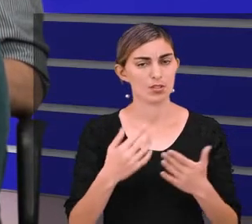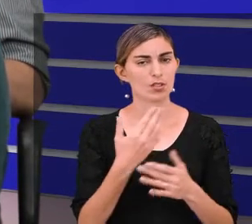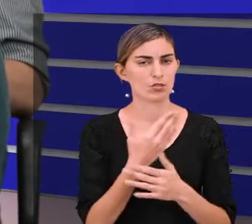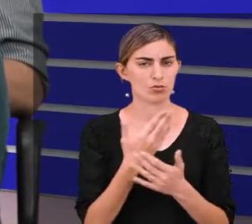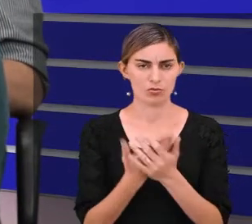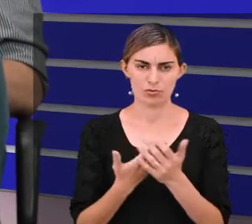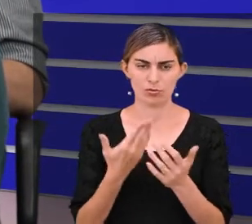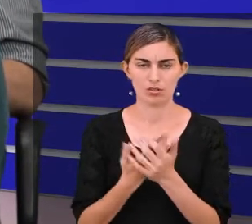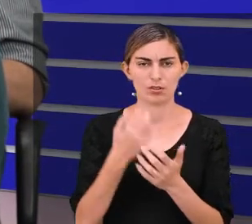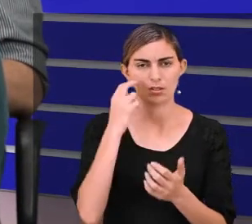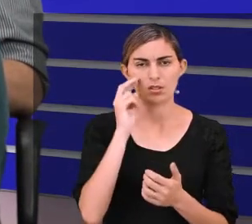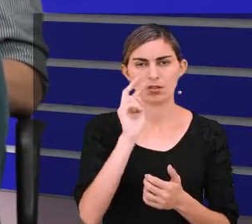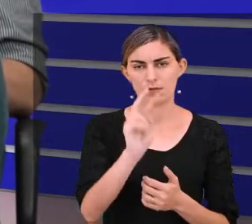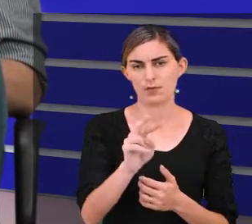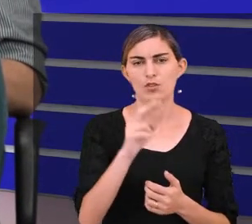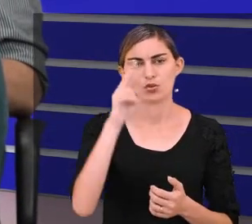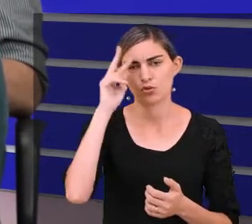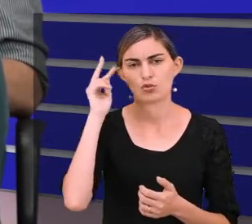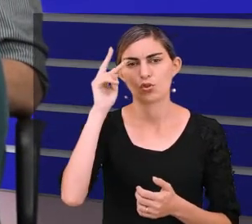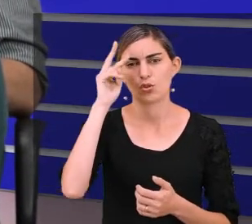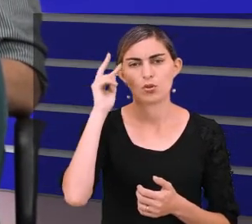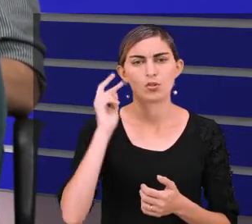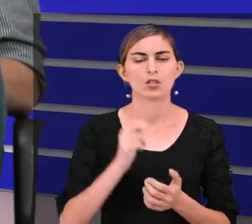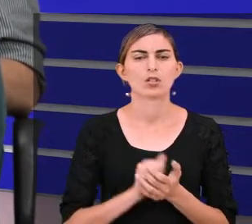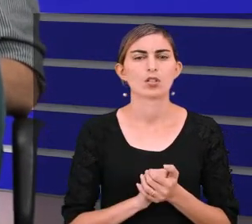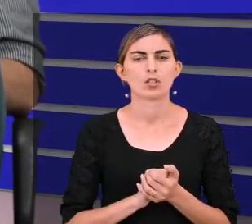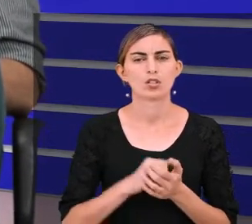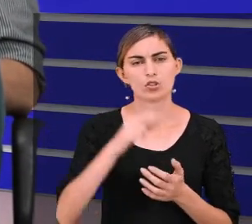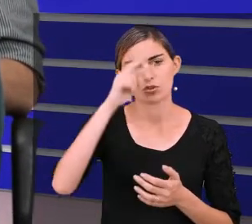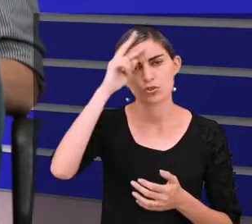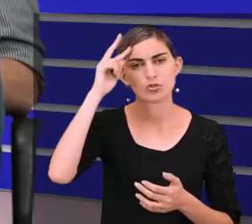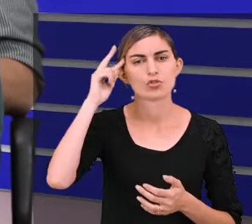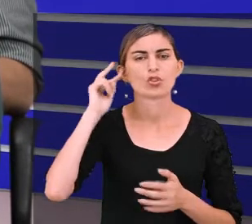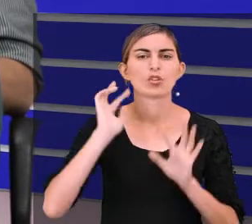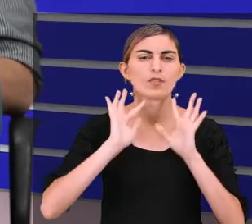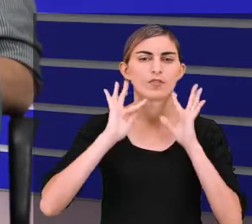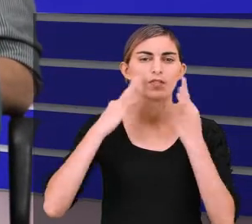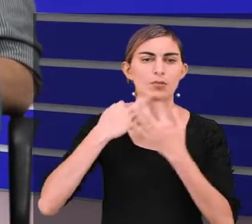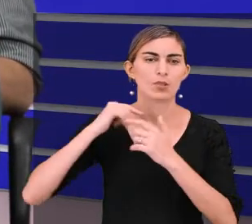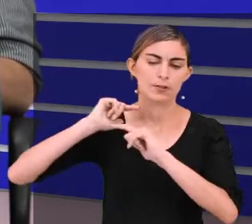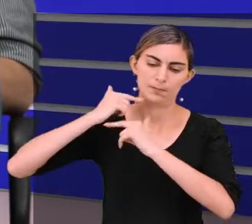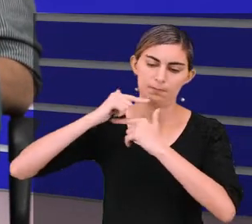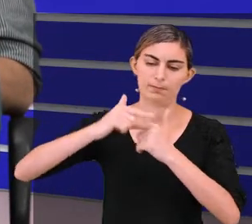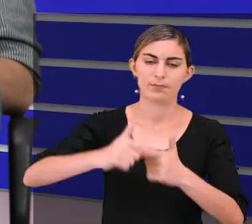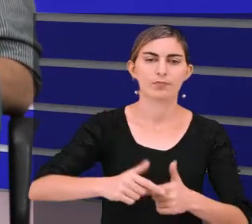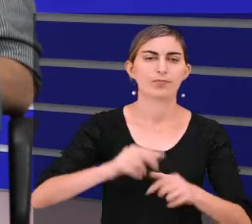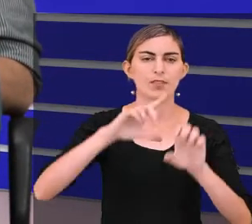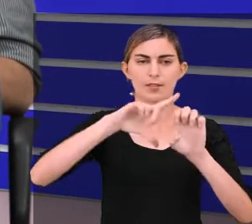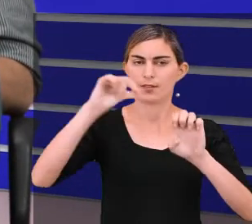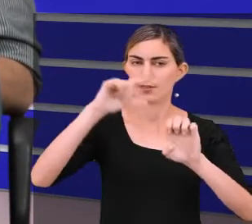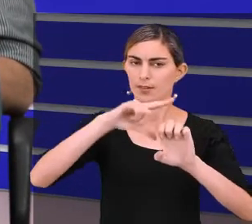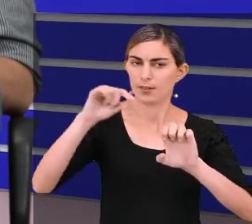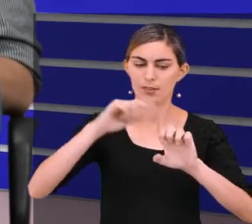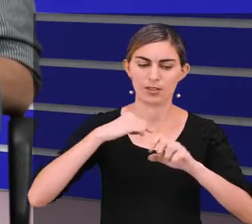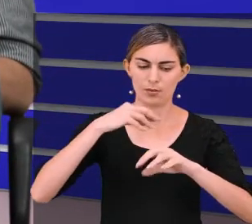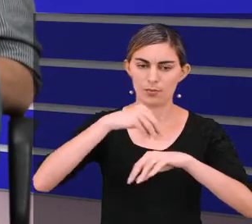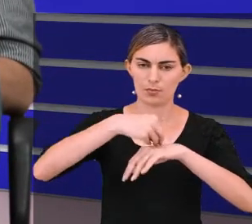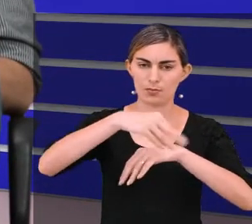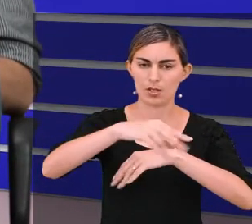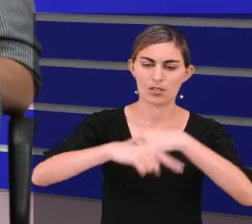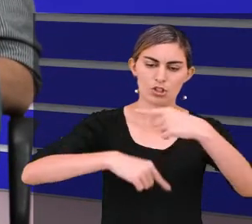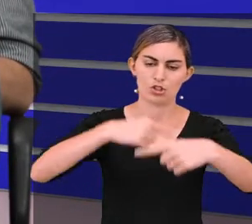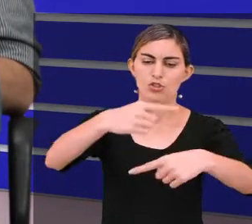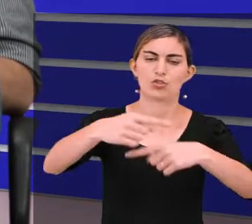Você viu agora a história, uma história familiar de empreendedorismo, que foi